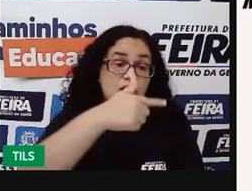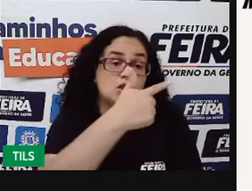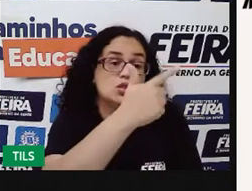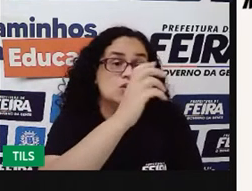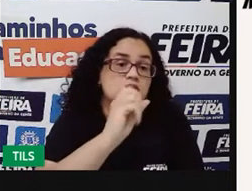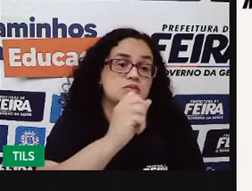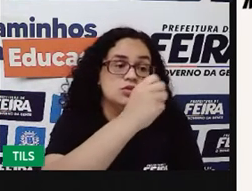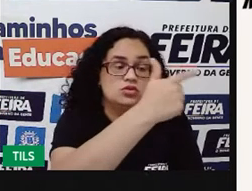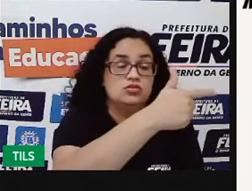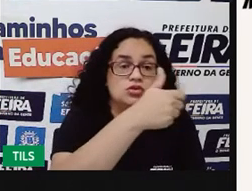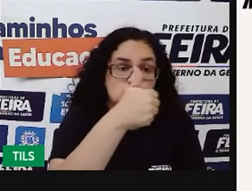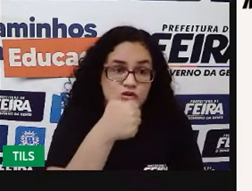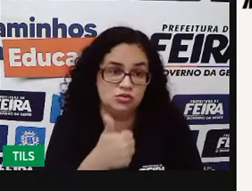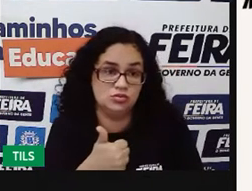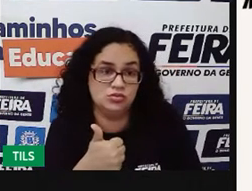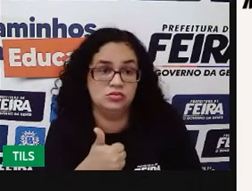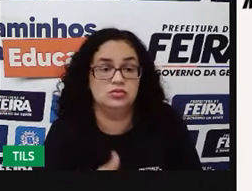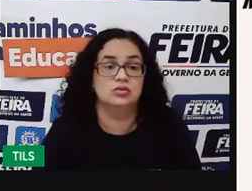2021,